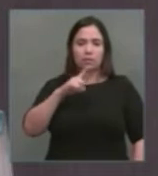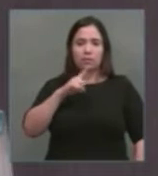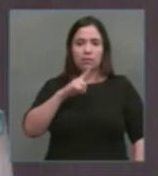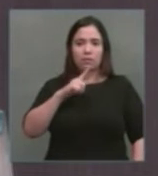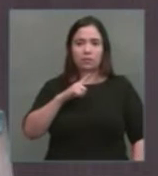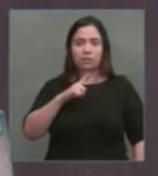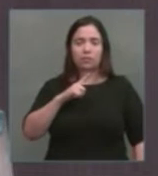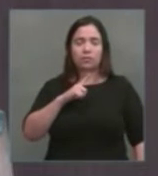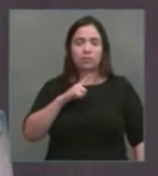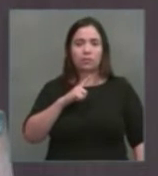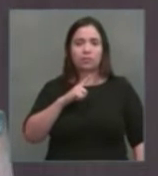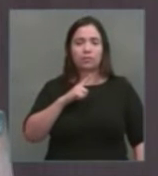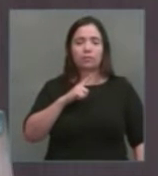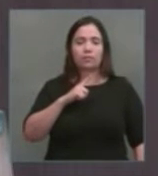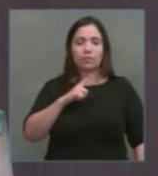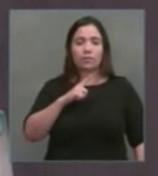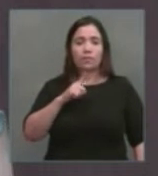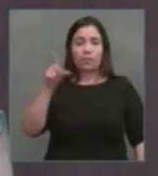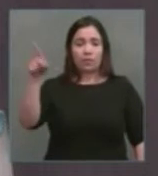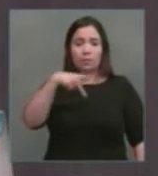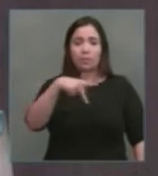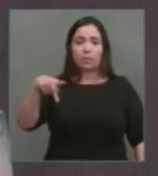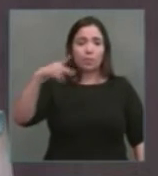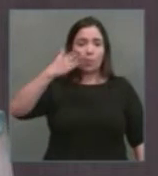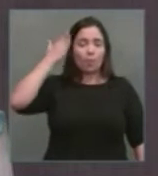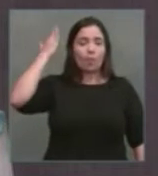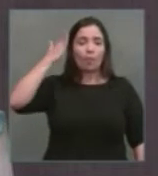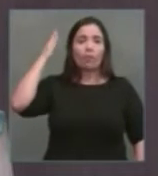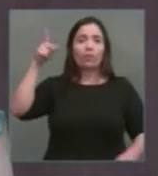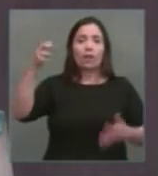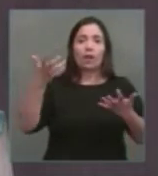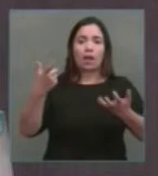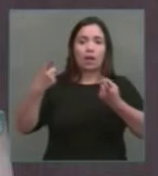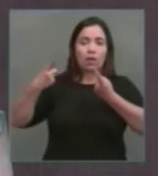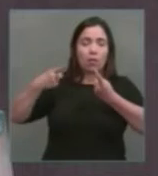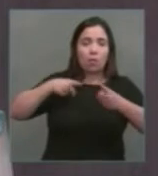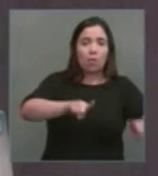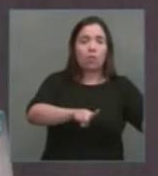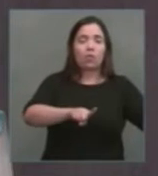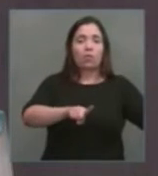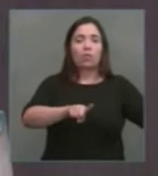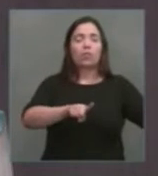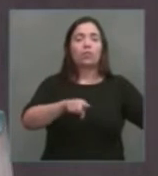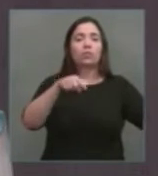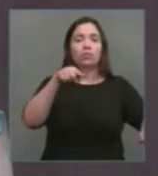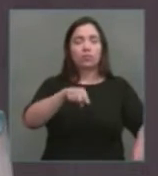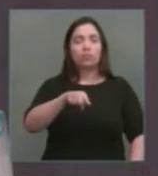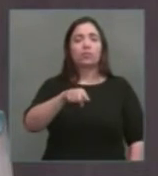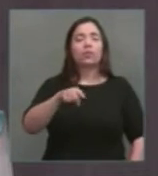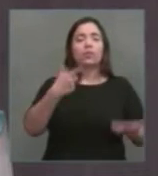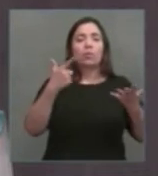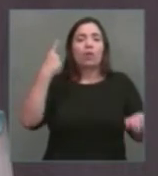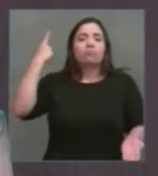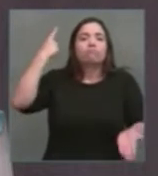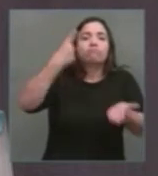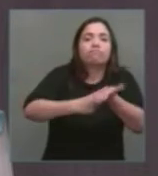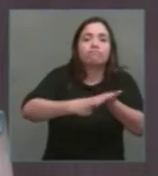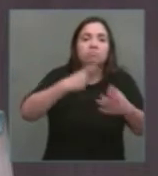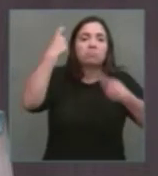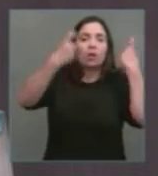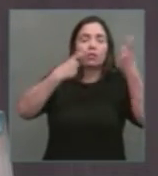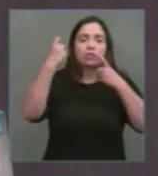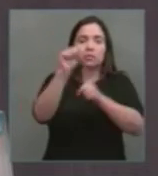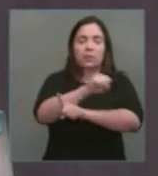é um governo de costas para o povo, é um governo contra o povo, é um governo que não tem compromisso com o povo, ele